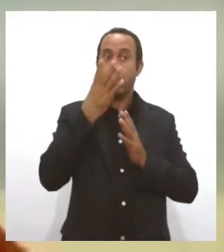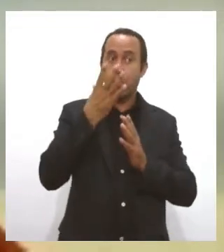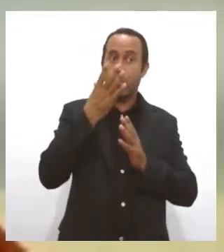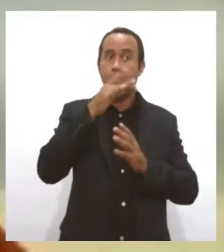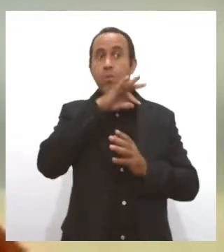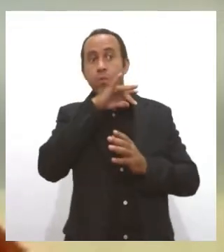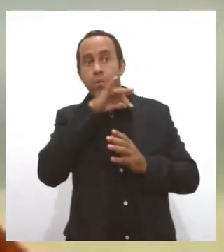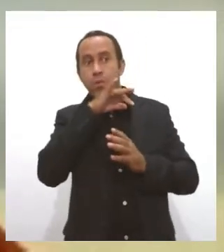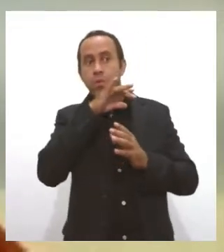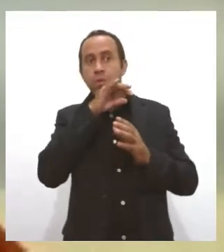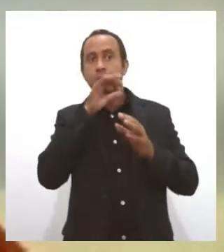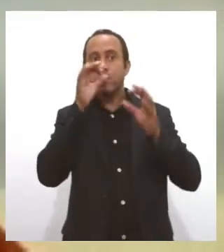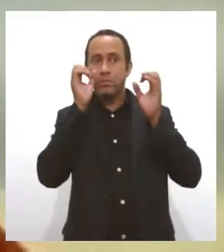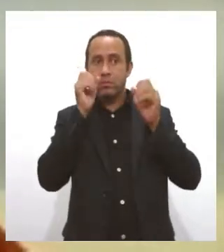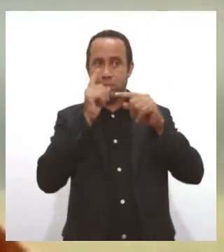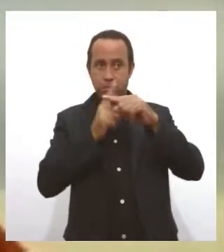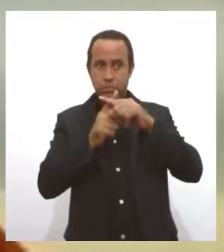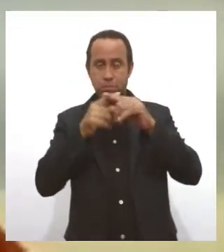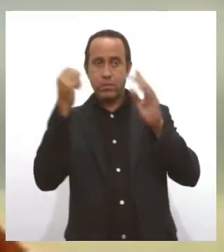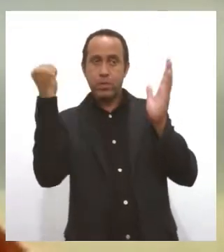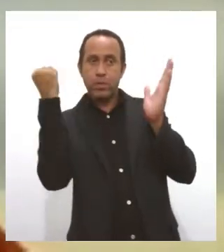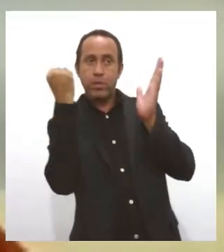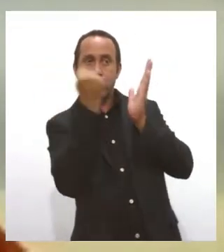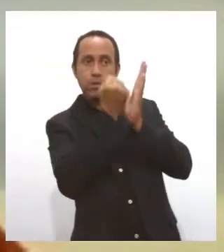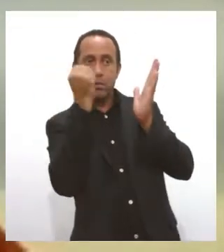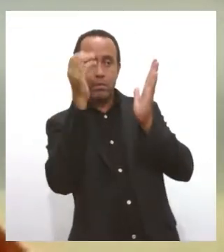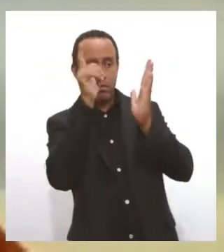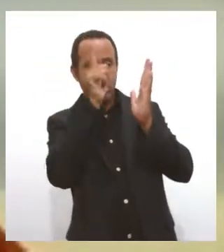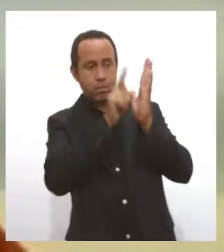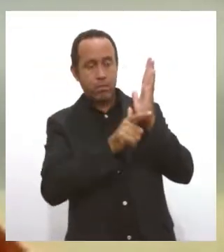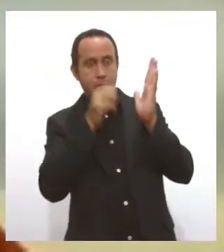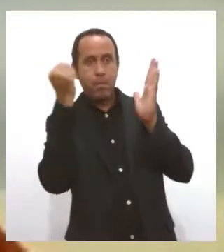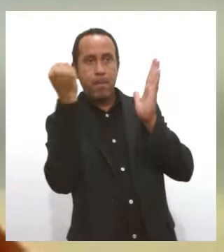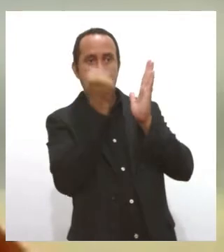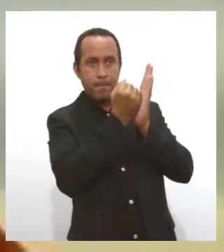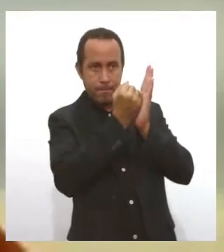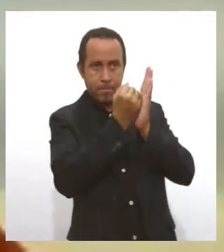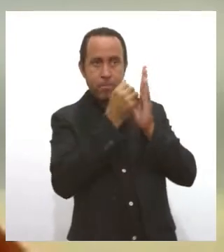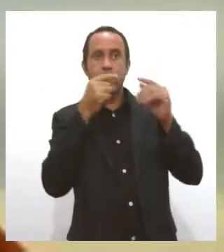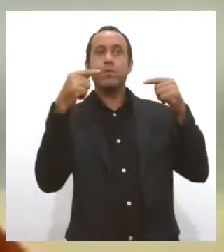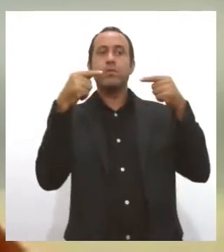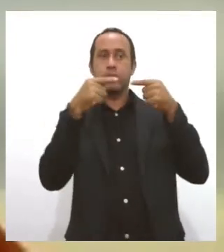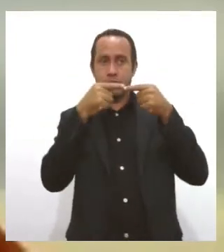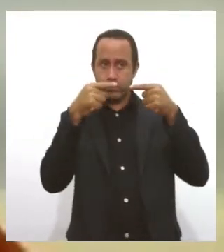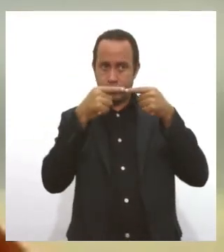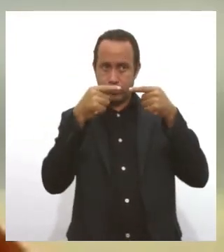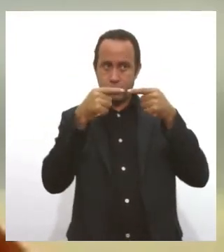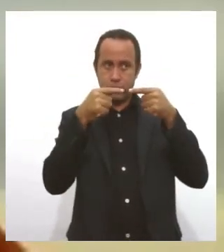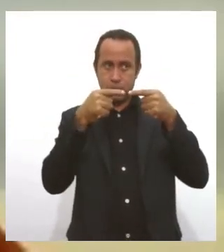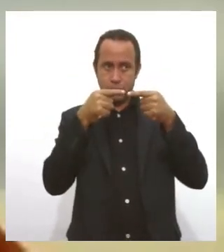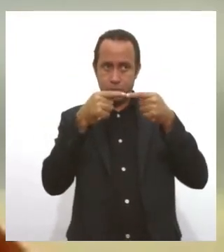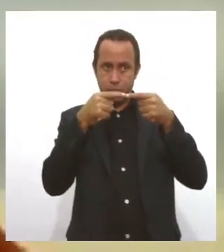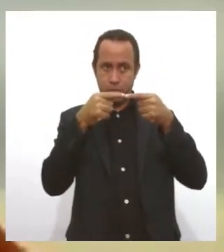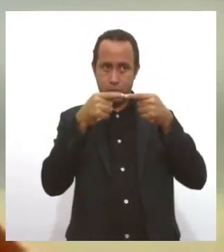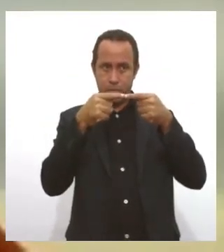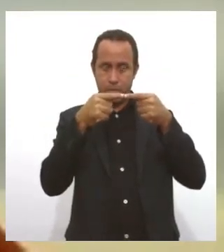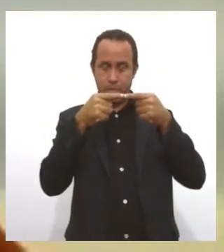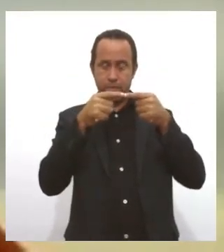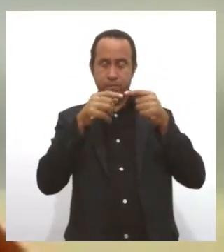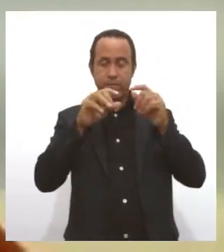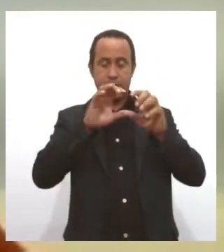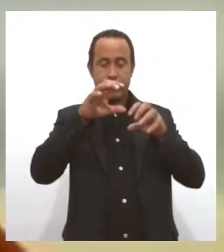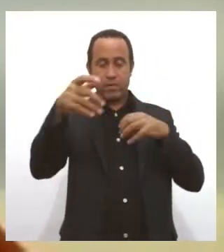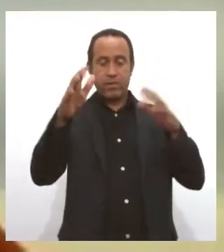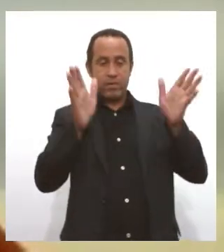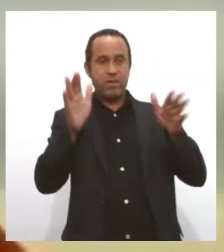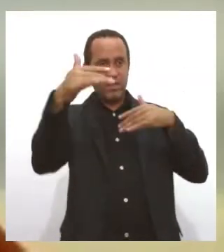recebe o selo da avaliação da conformidade, que é aquele I que vem na embalagem e